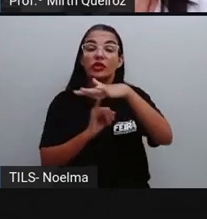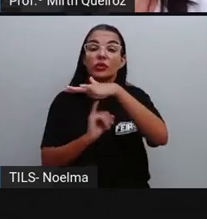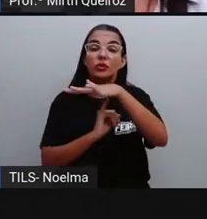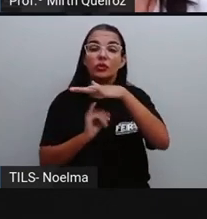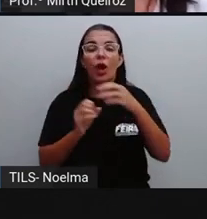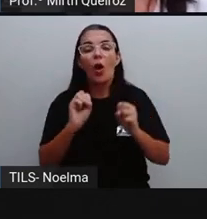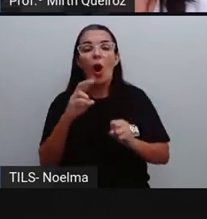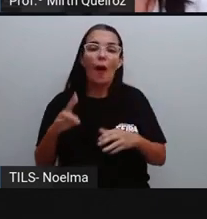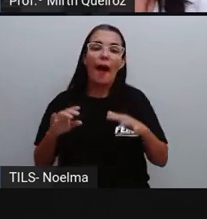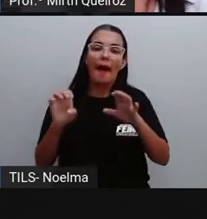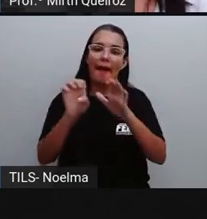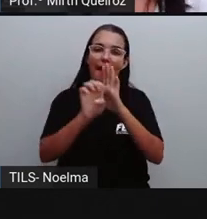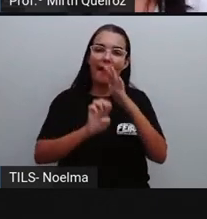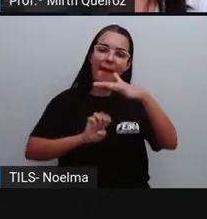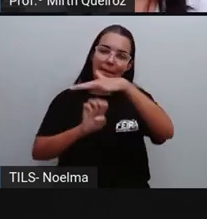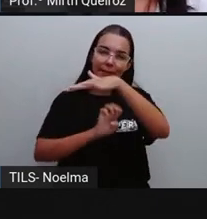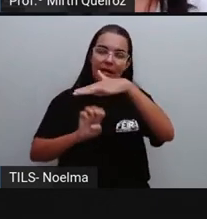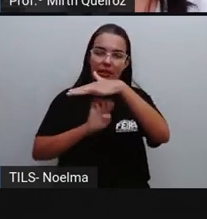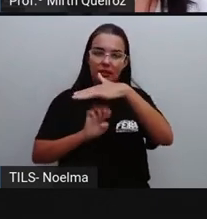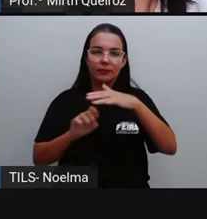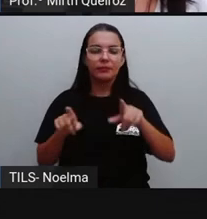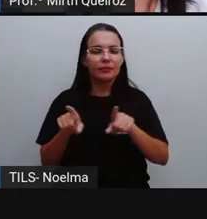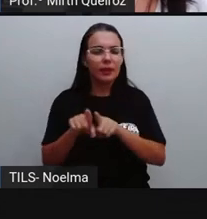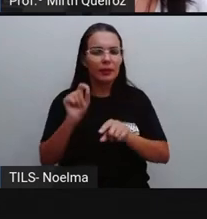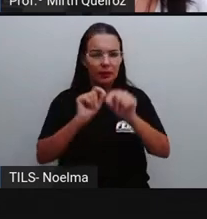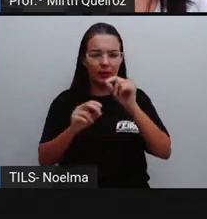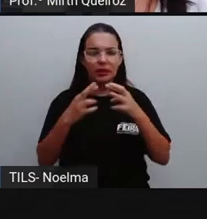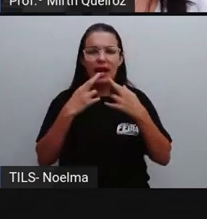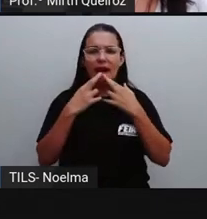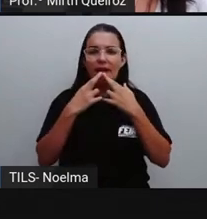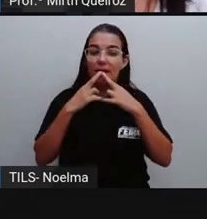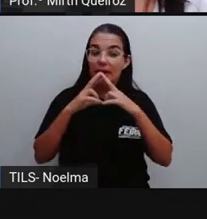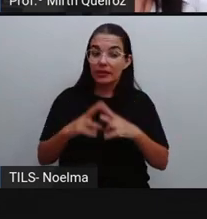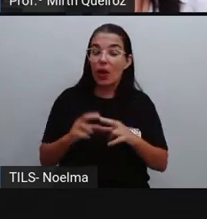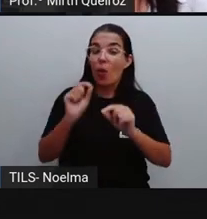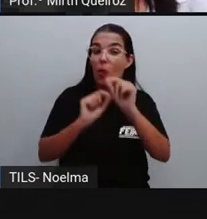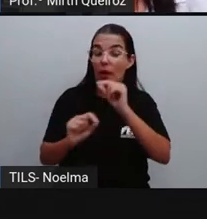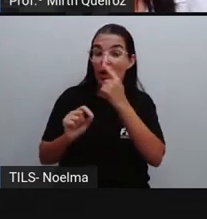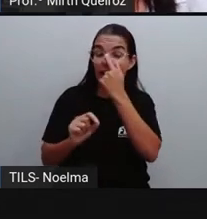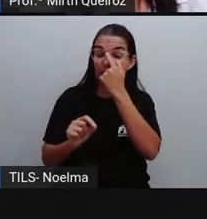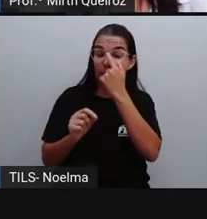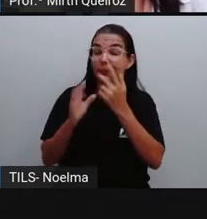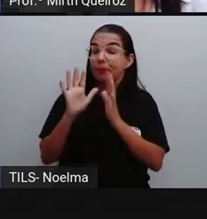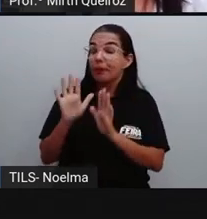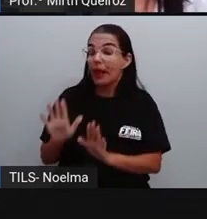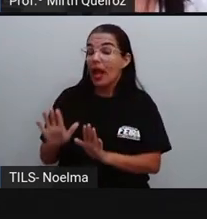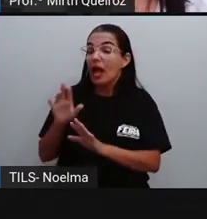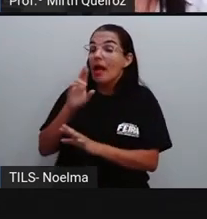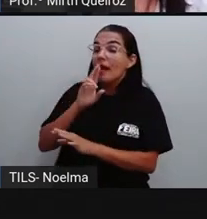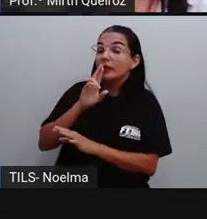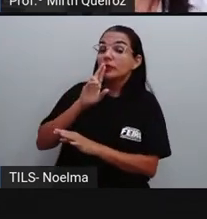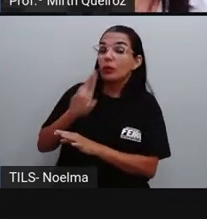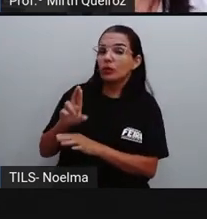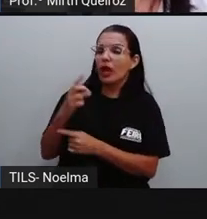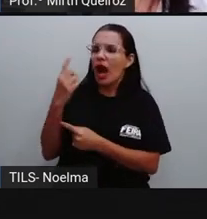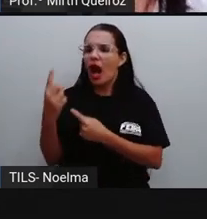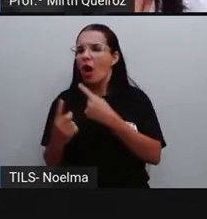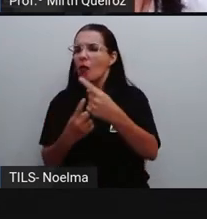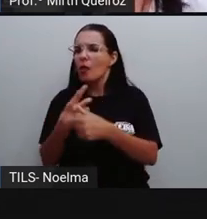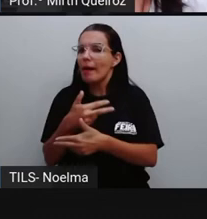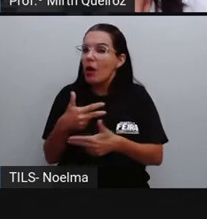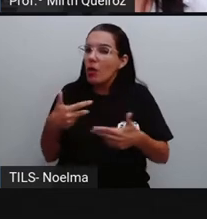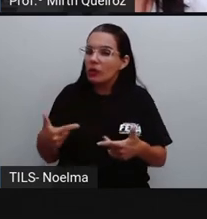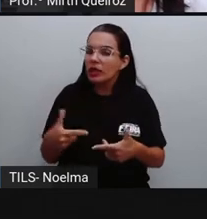uma empresa. A reclamação é uma resposta a alguma circunstância que causou